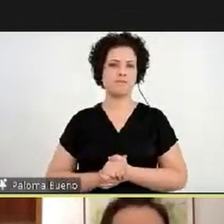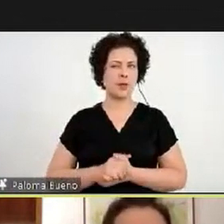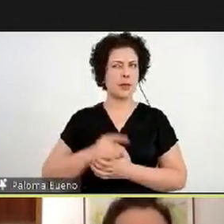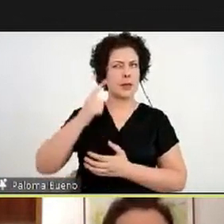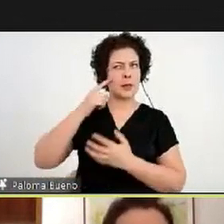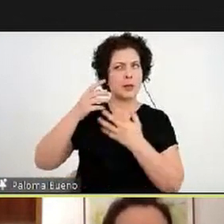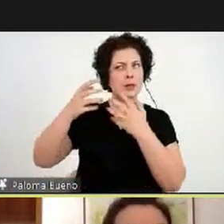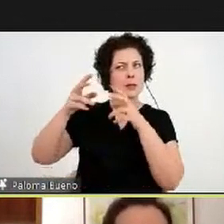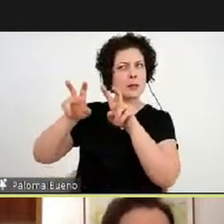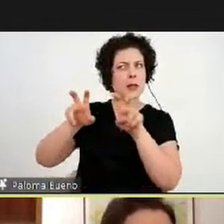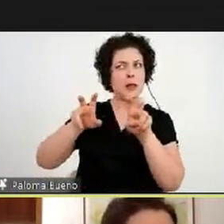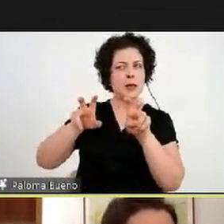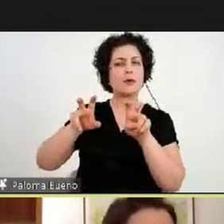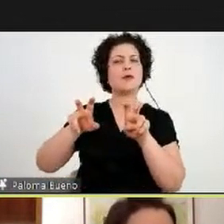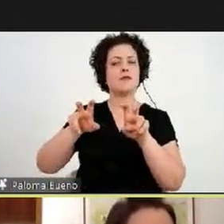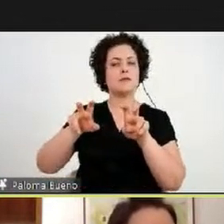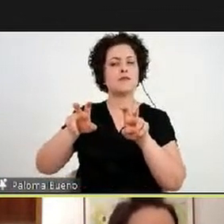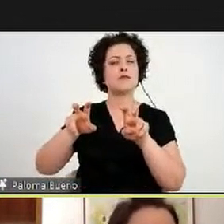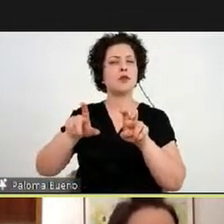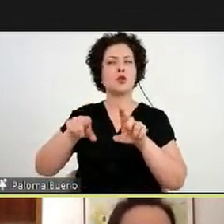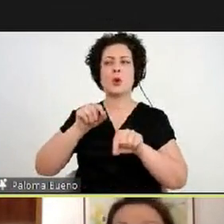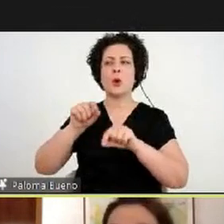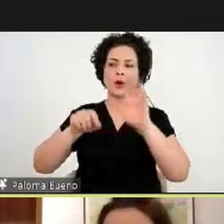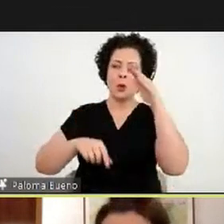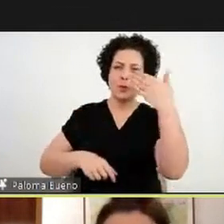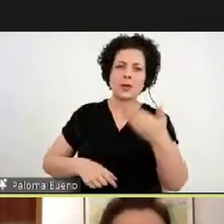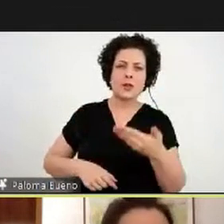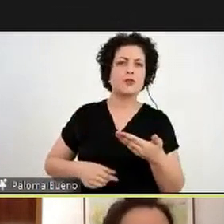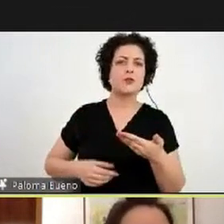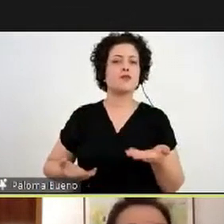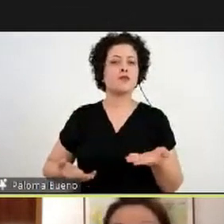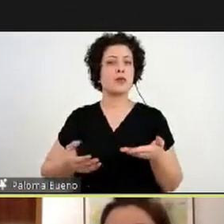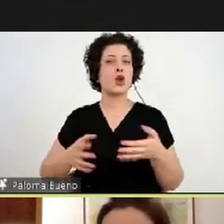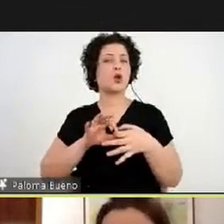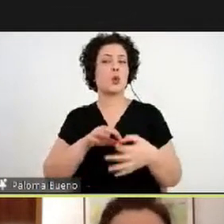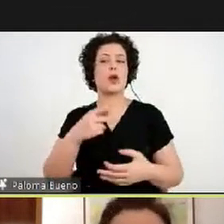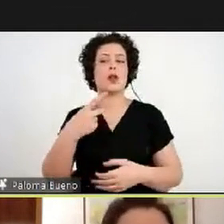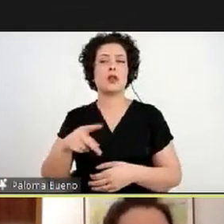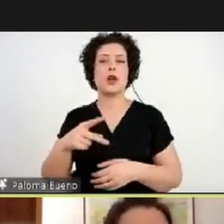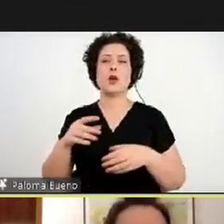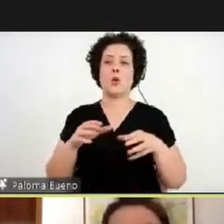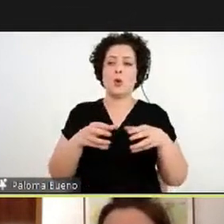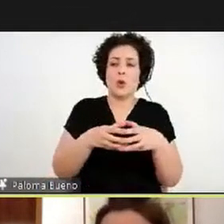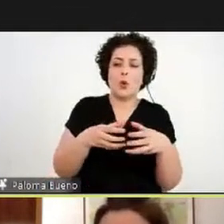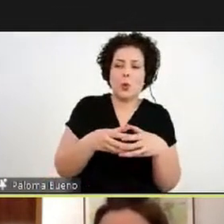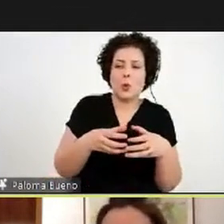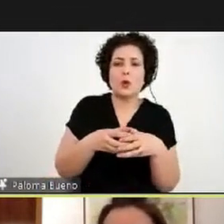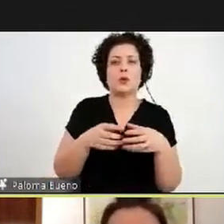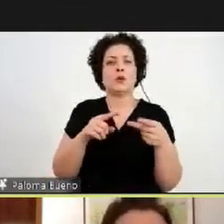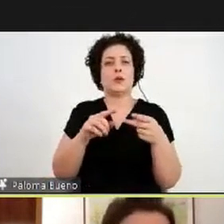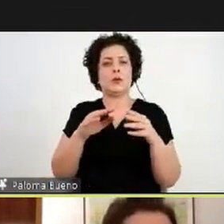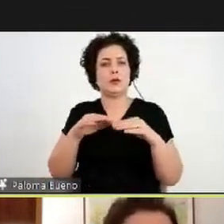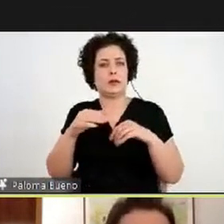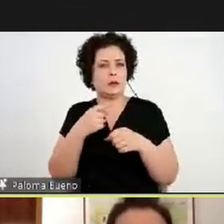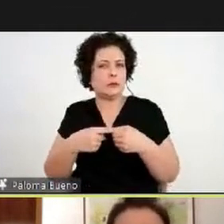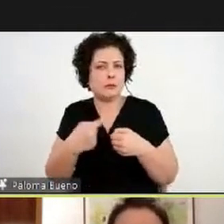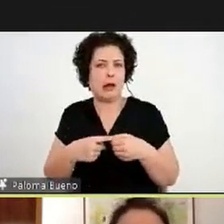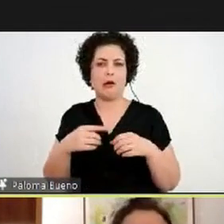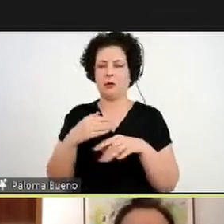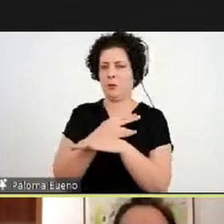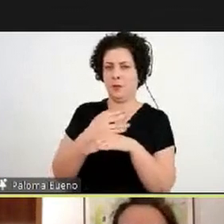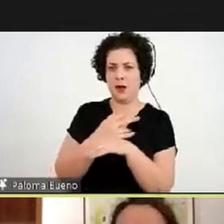temas escolheriam homenagear no contexto de seu bairro, da comunidade escolar, da cidade e do país.